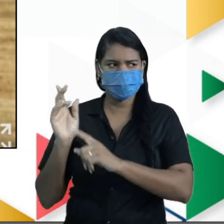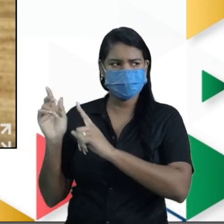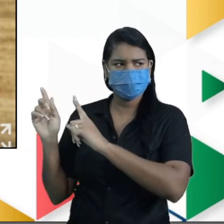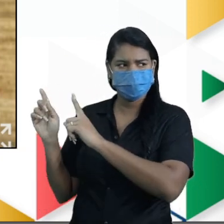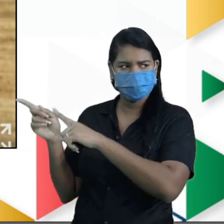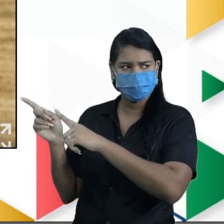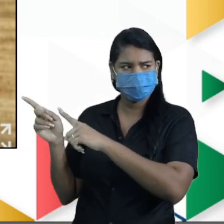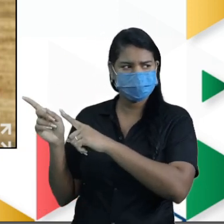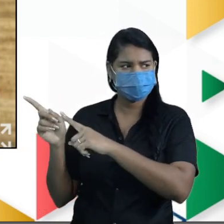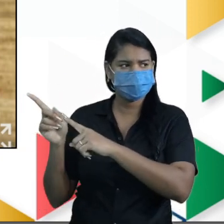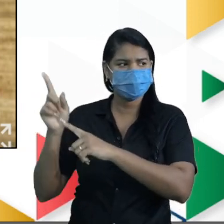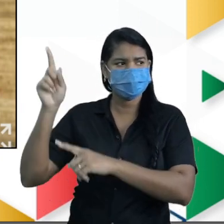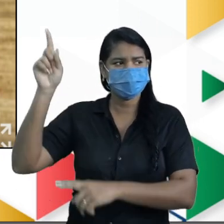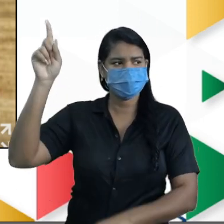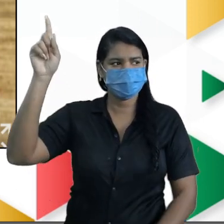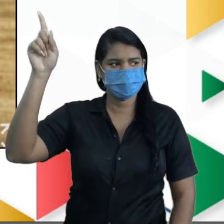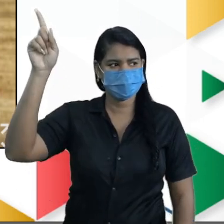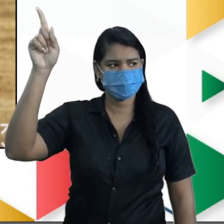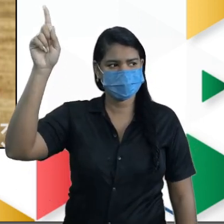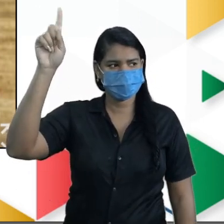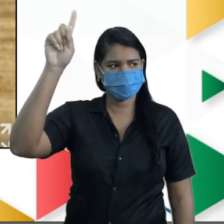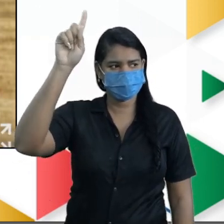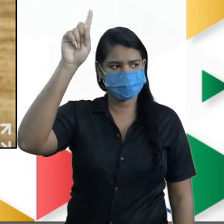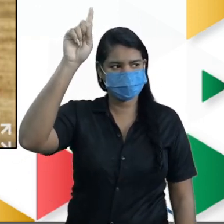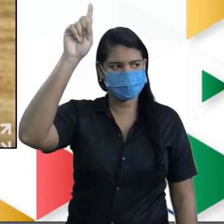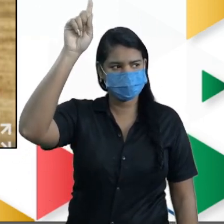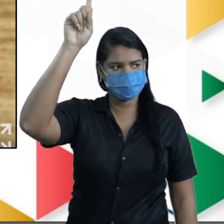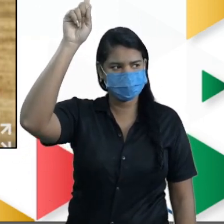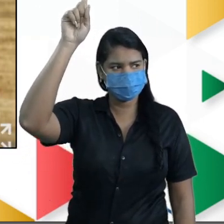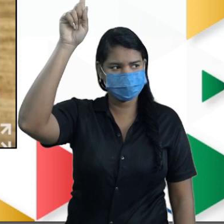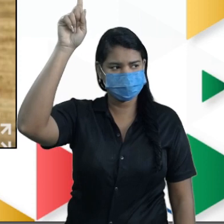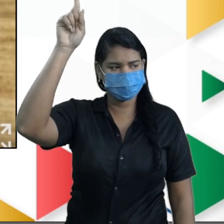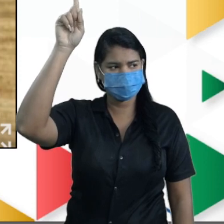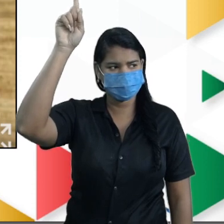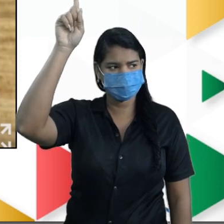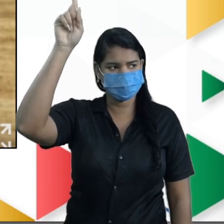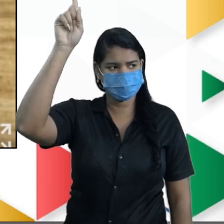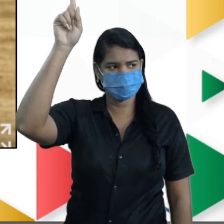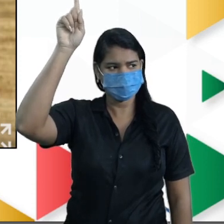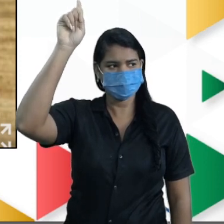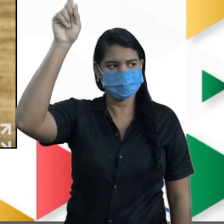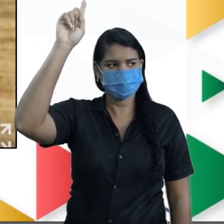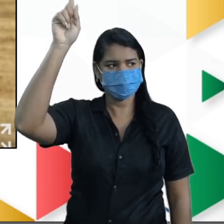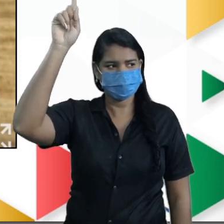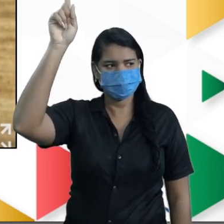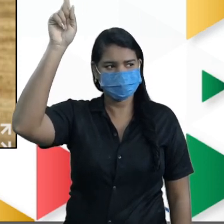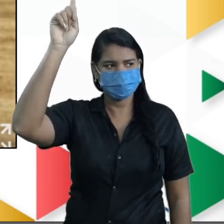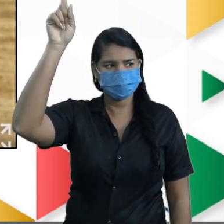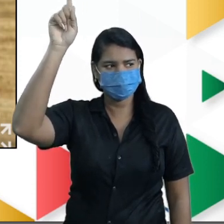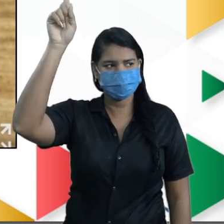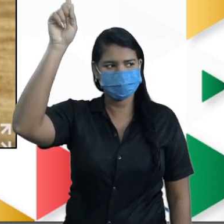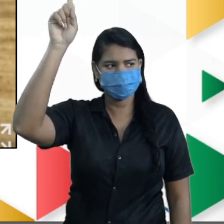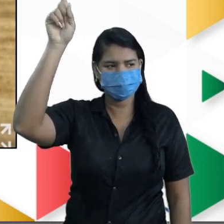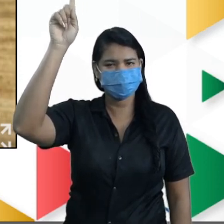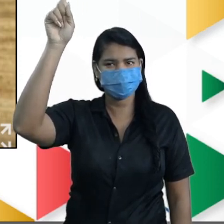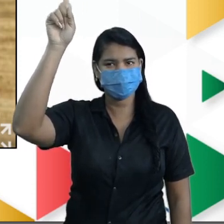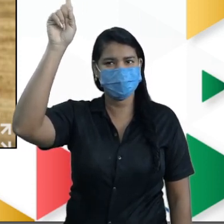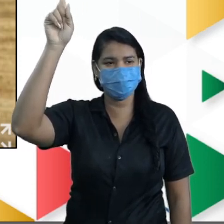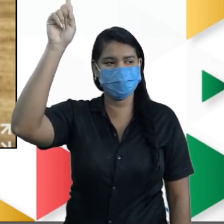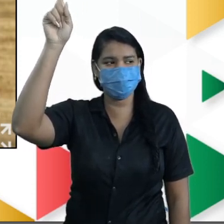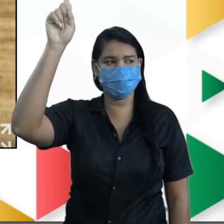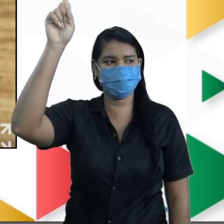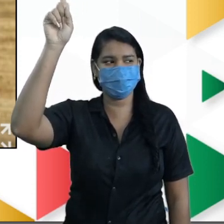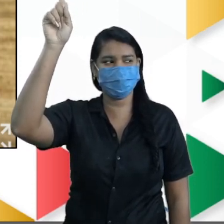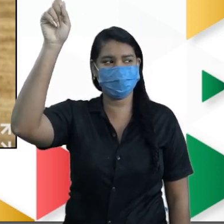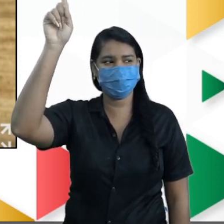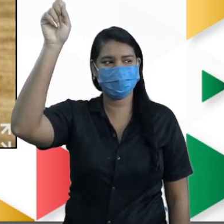Você vai apontar a câmera do teu celular agora pra esse quadradinho preto e branco que aí na cabeça da mãe de Mia, tá vendo? Olha a Joyce mostrando.